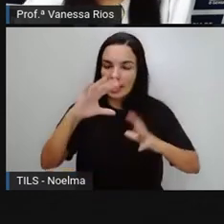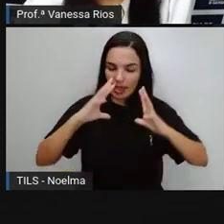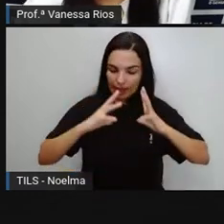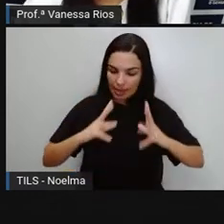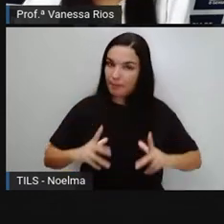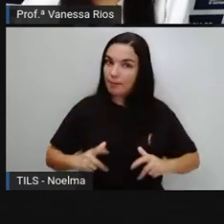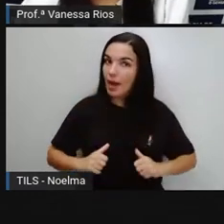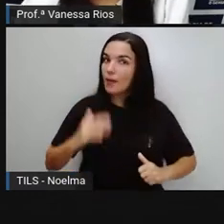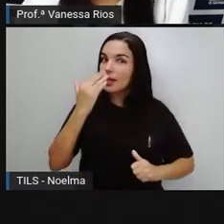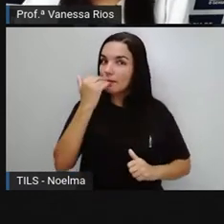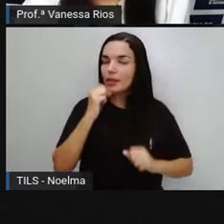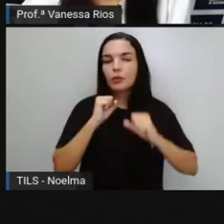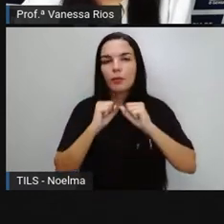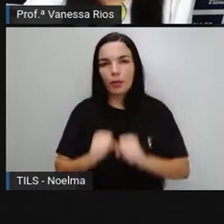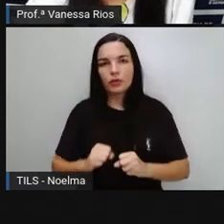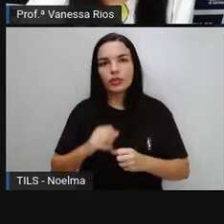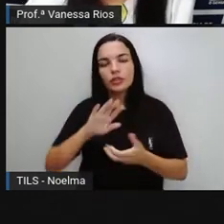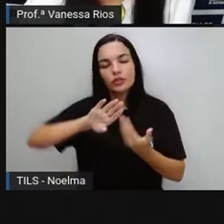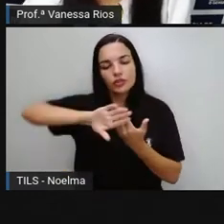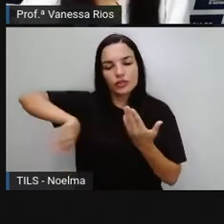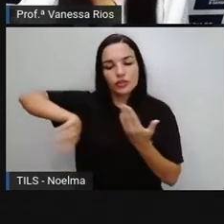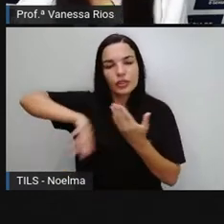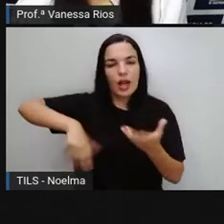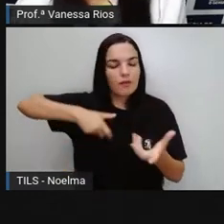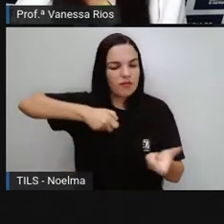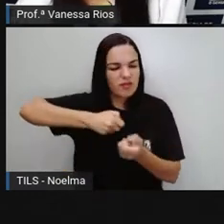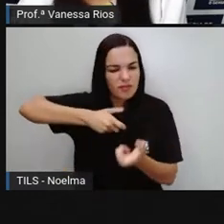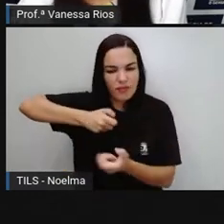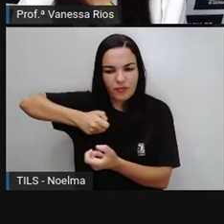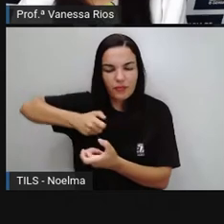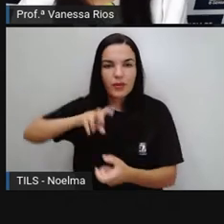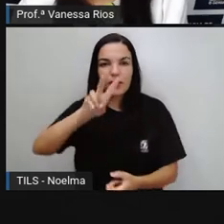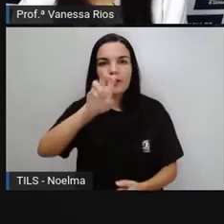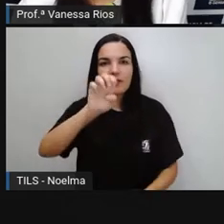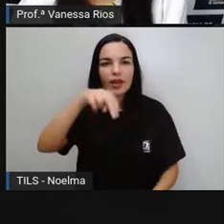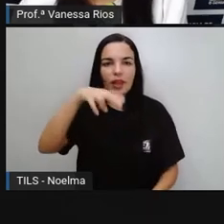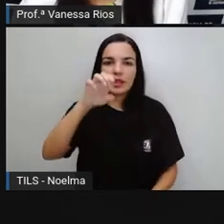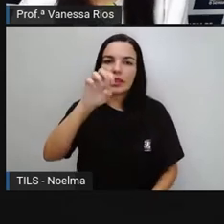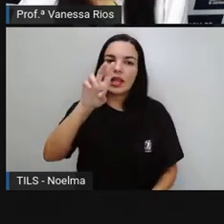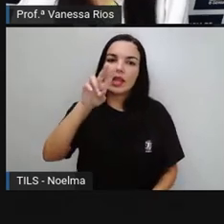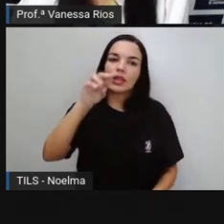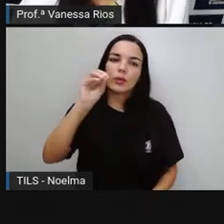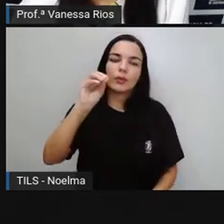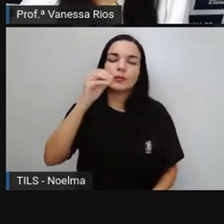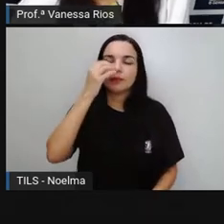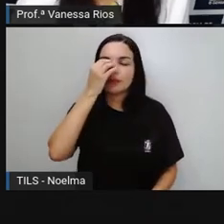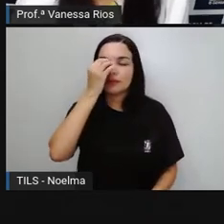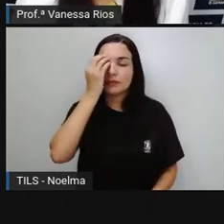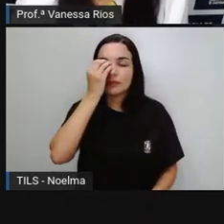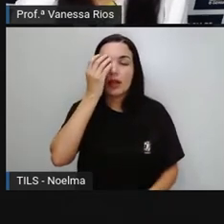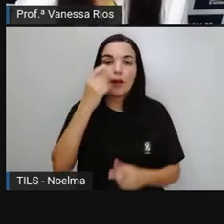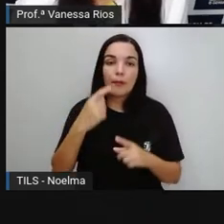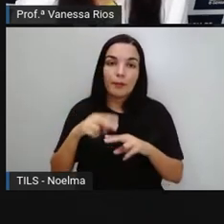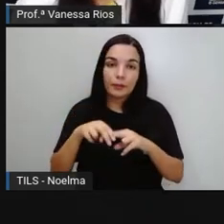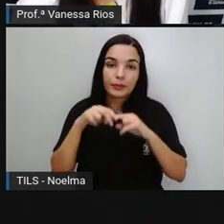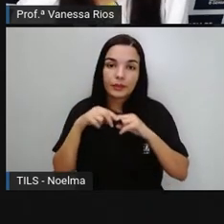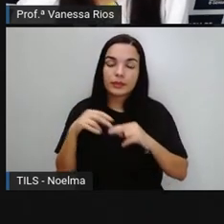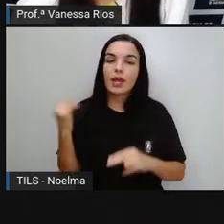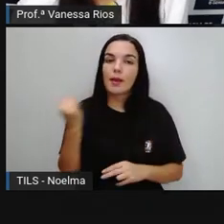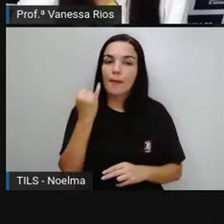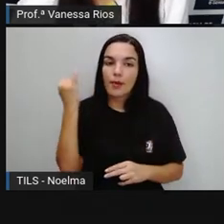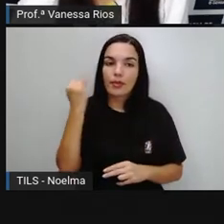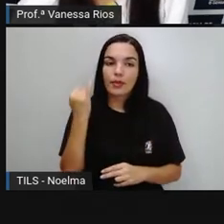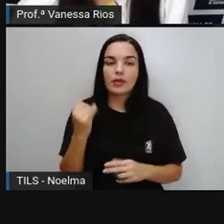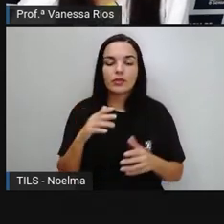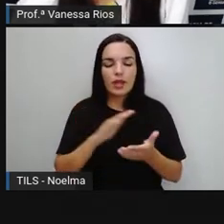fora Dos alimentos Então a gente Observa aí No processo De higienização Algo Tão Importante Para a promoção Da